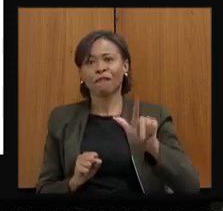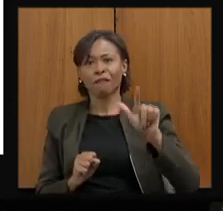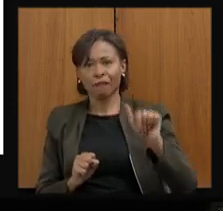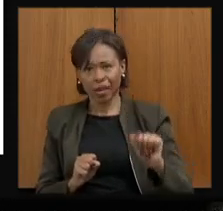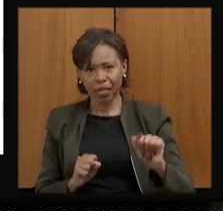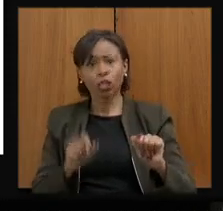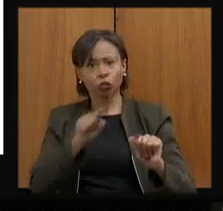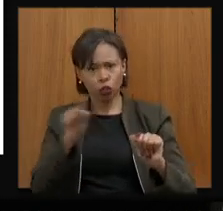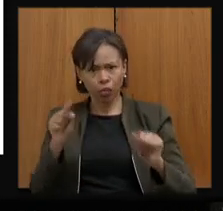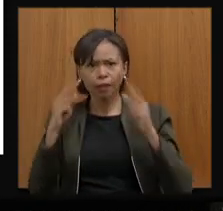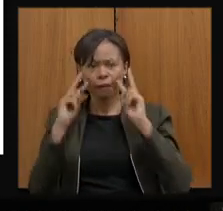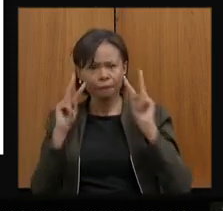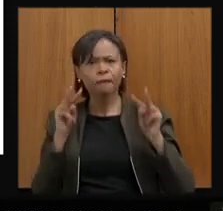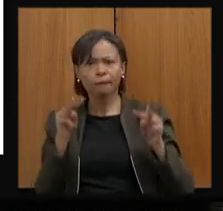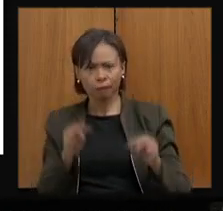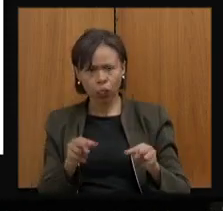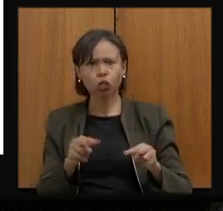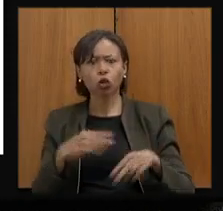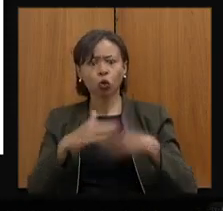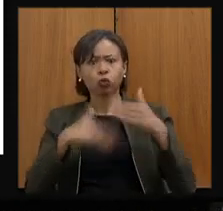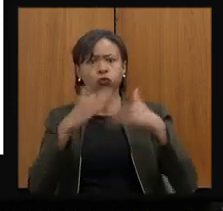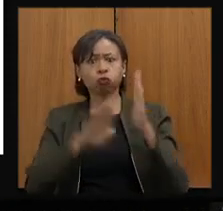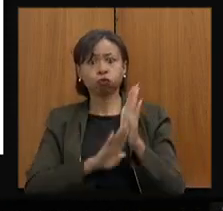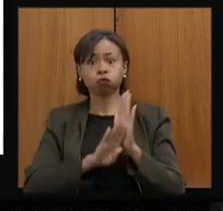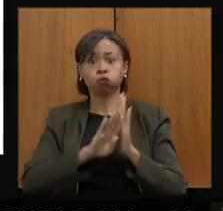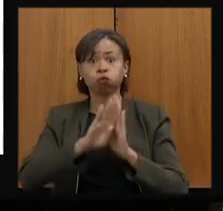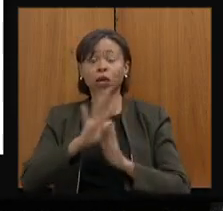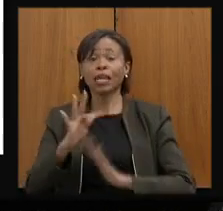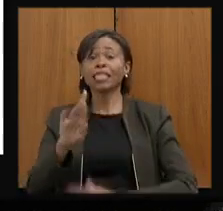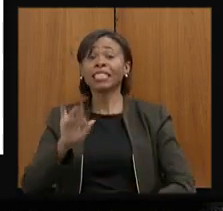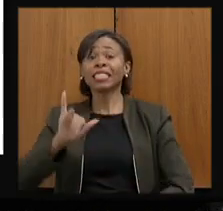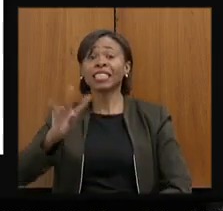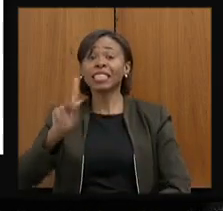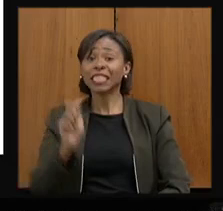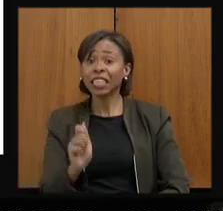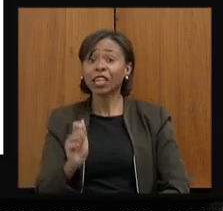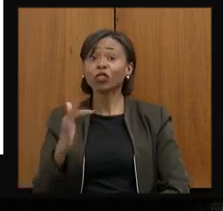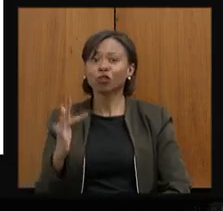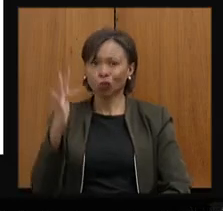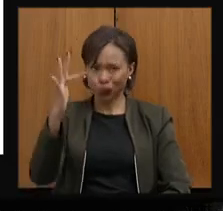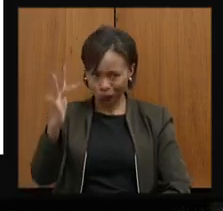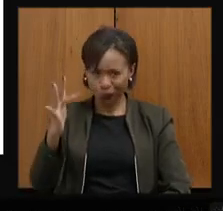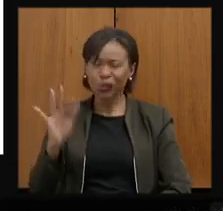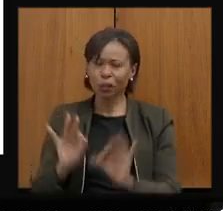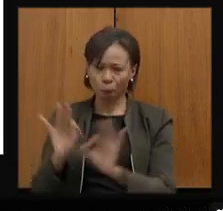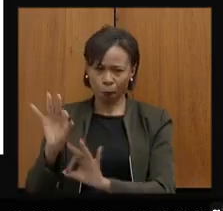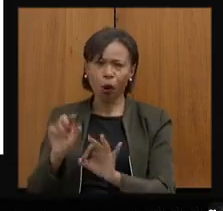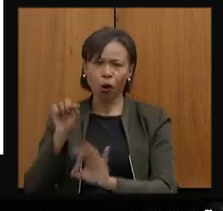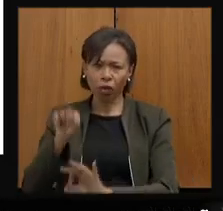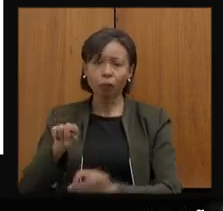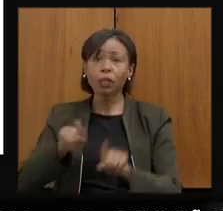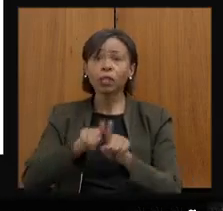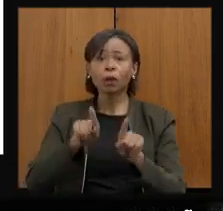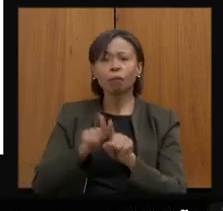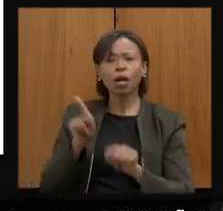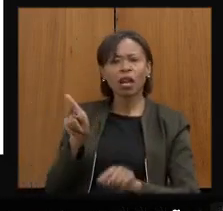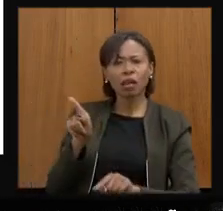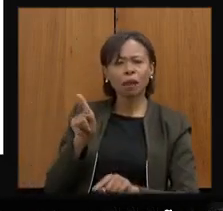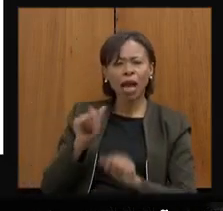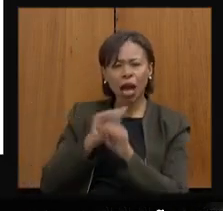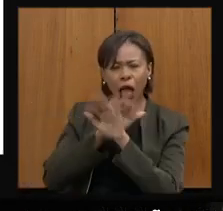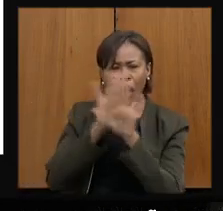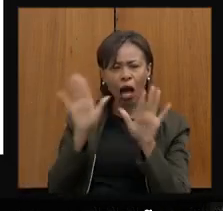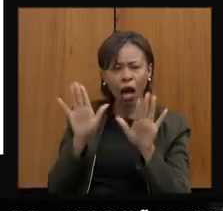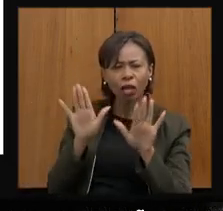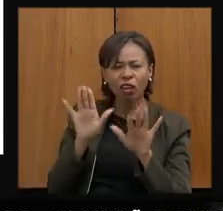relação à nossa criação, na expansão do programa Trilhas de Futuro, mas também vocês veem ali na coloração mais clara,